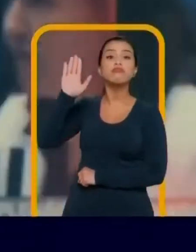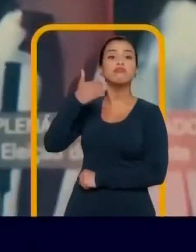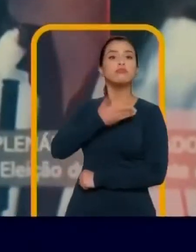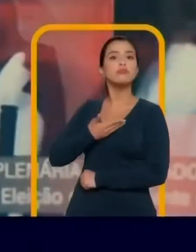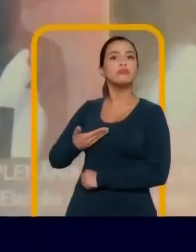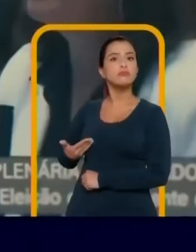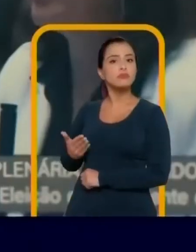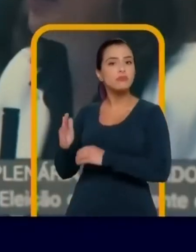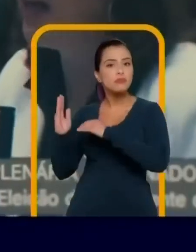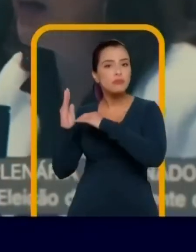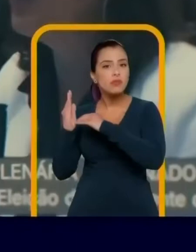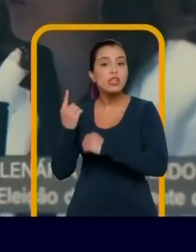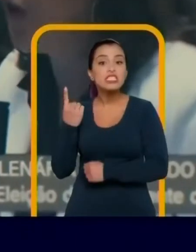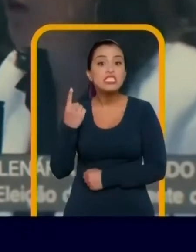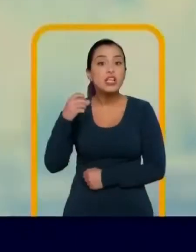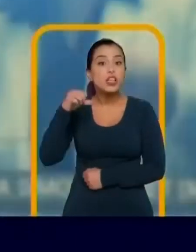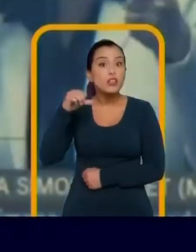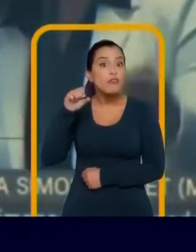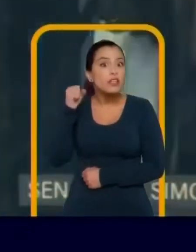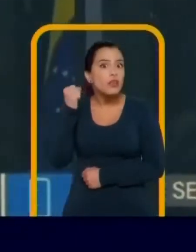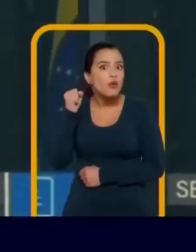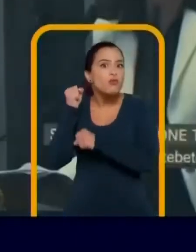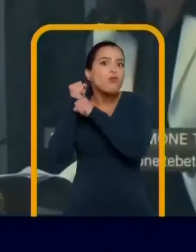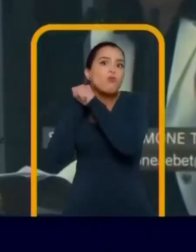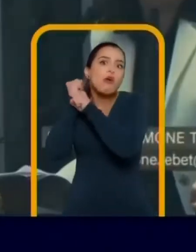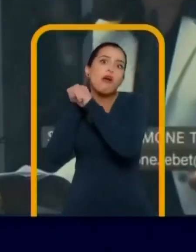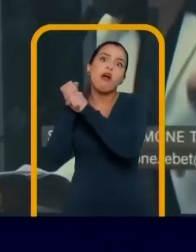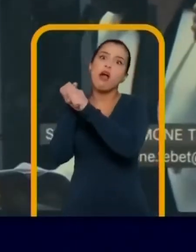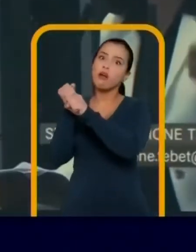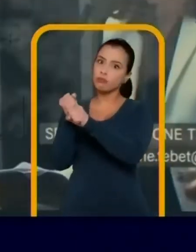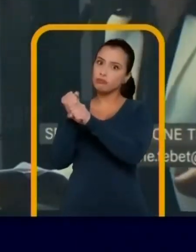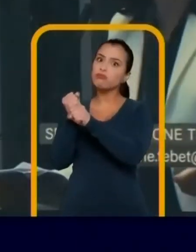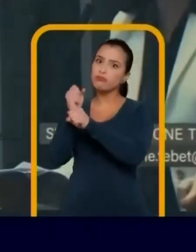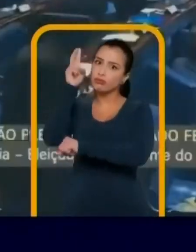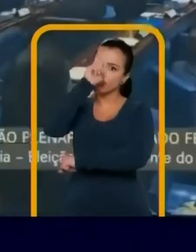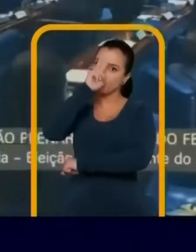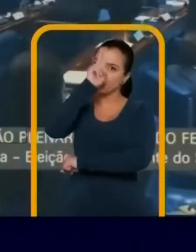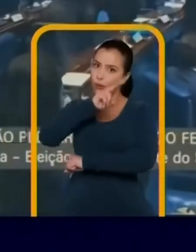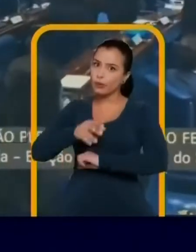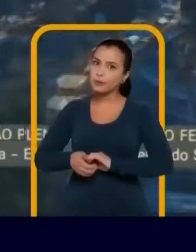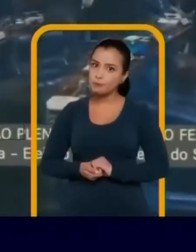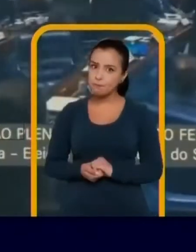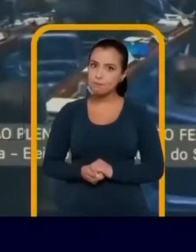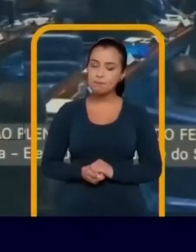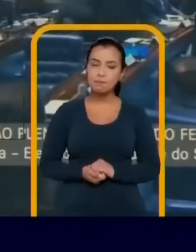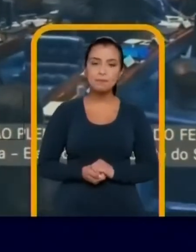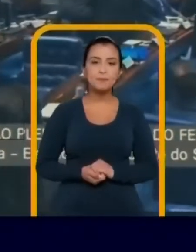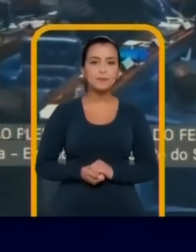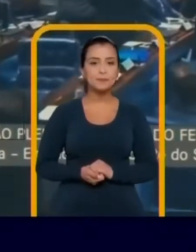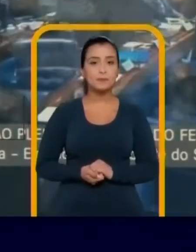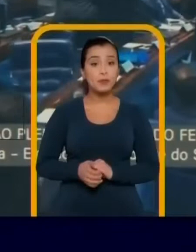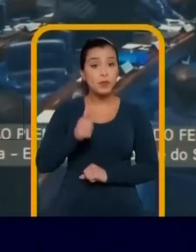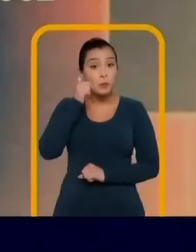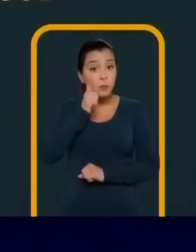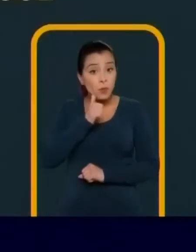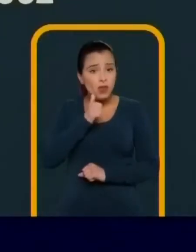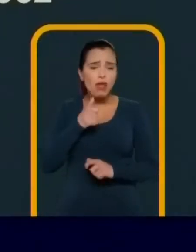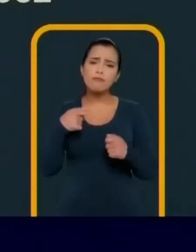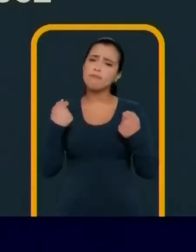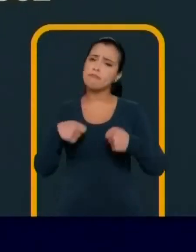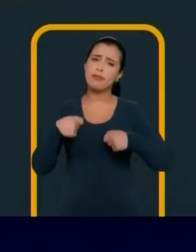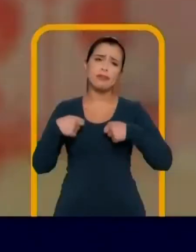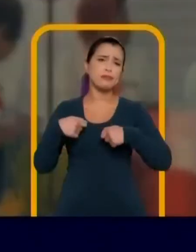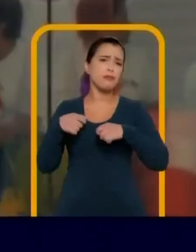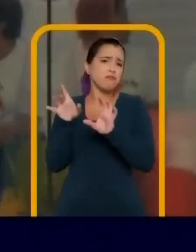candidata à presidência do Senado em 198 anos de história do Senado Federal. A